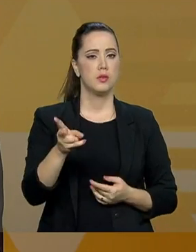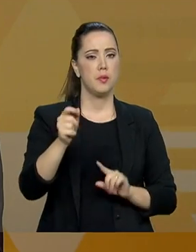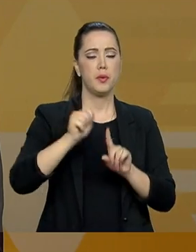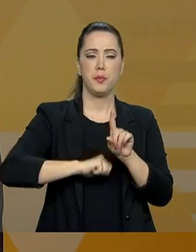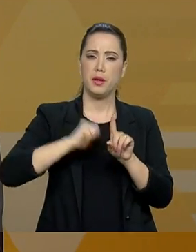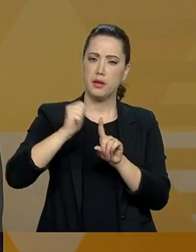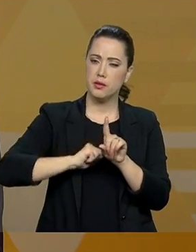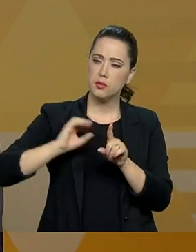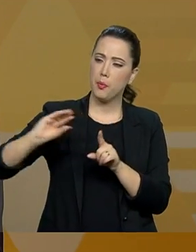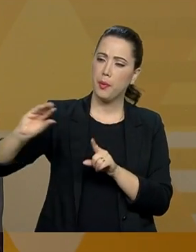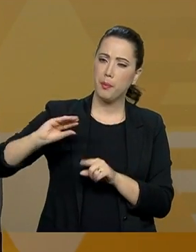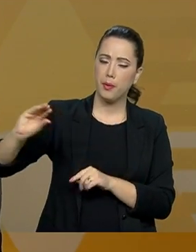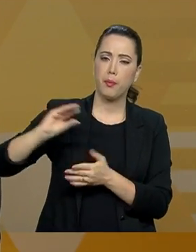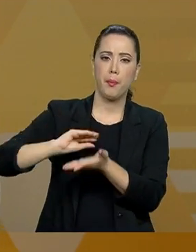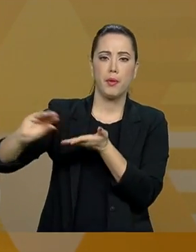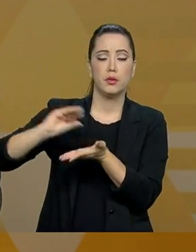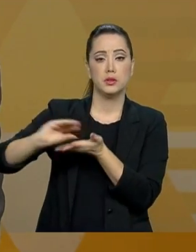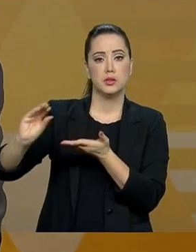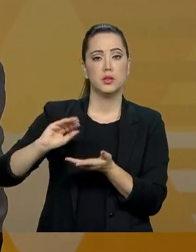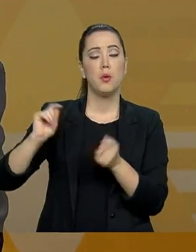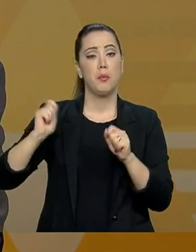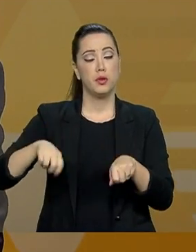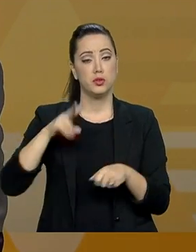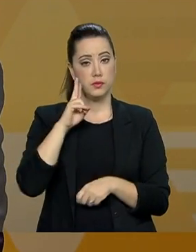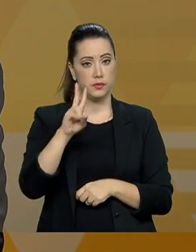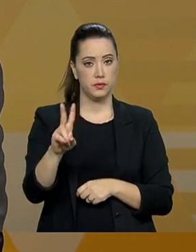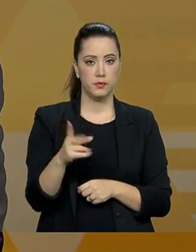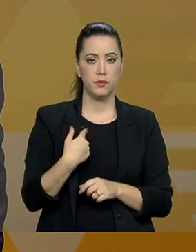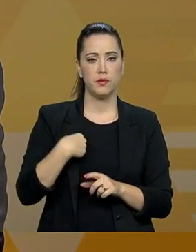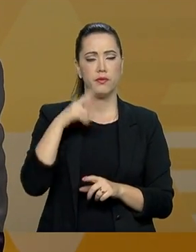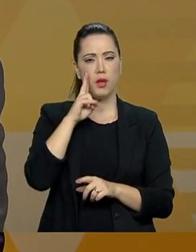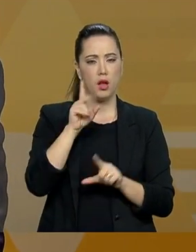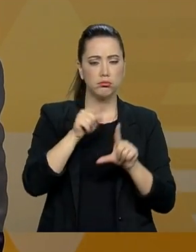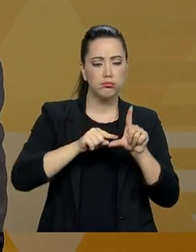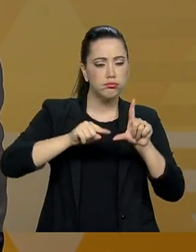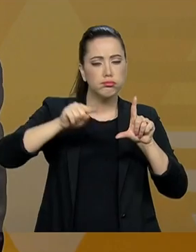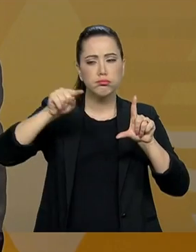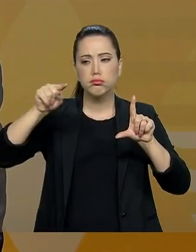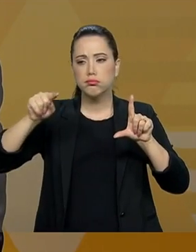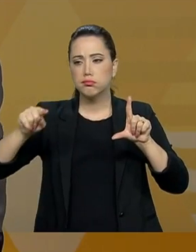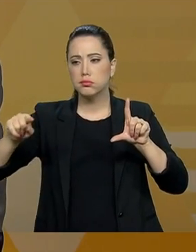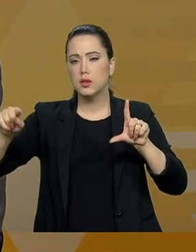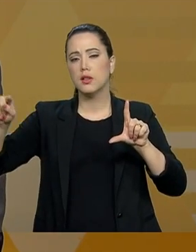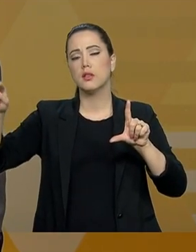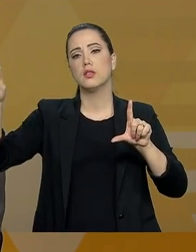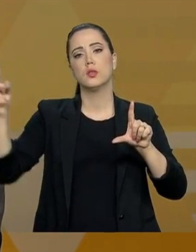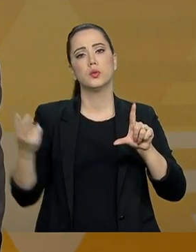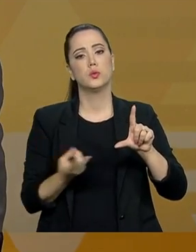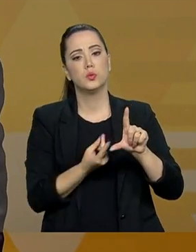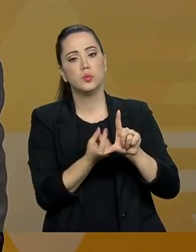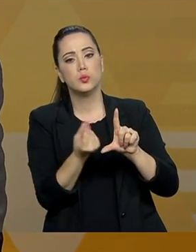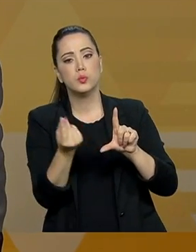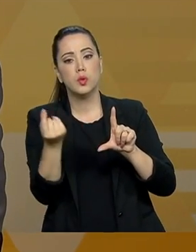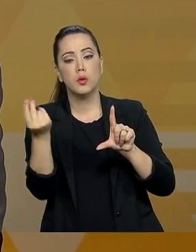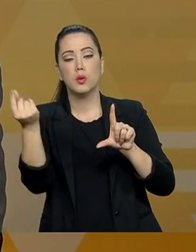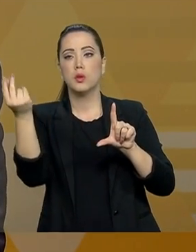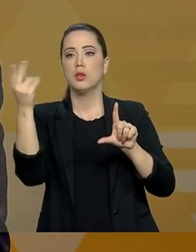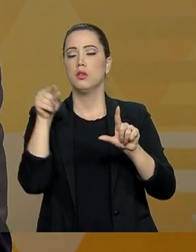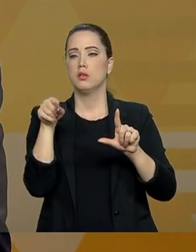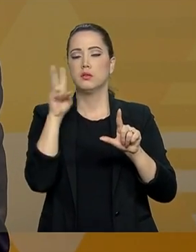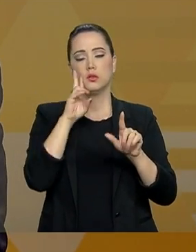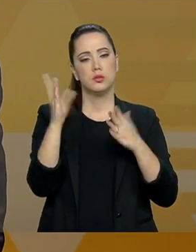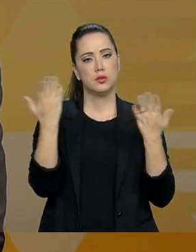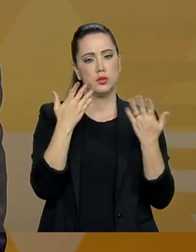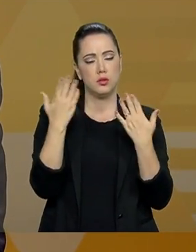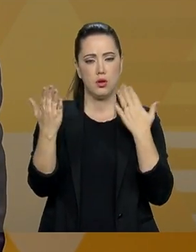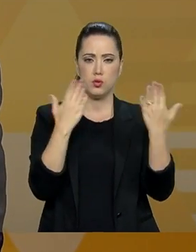fará uma inversão financeira, poderá acompanhar graficamente a evolução desse recurso, que será indexado